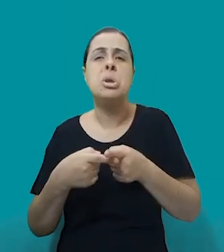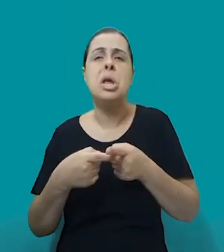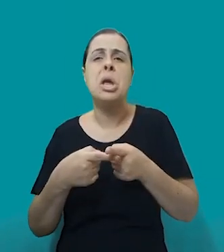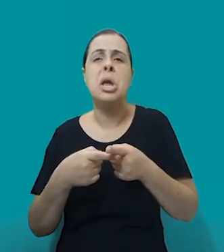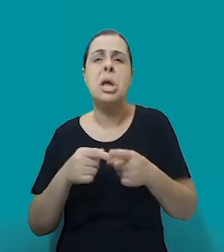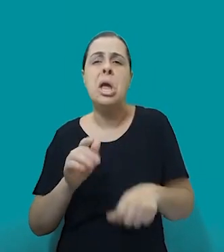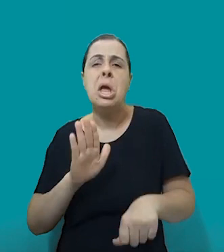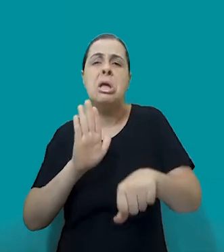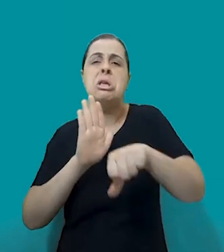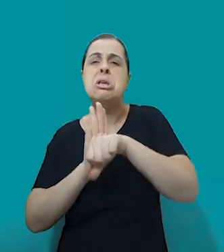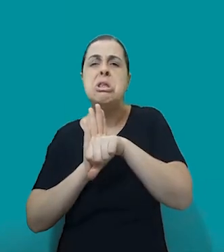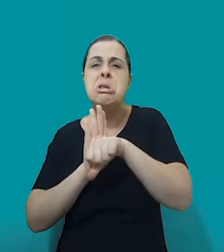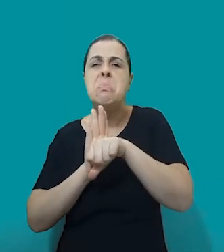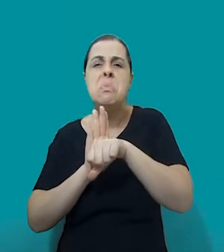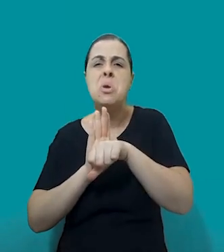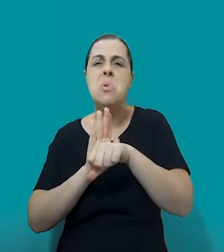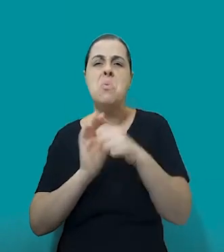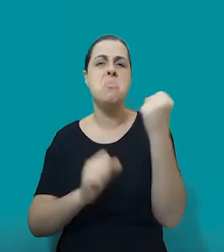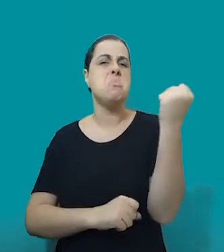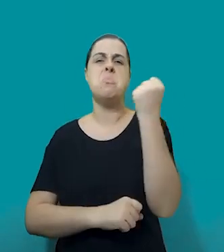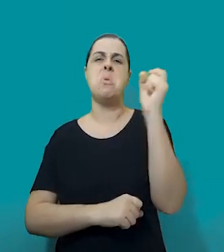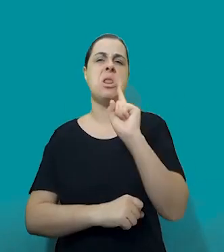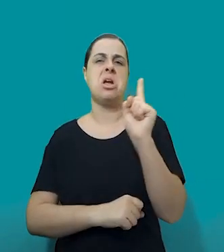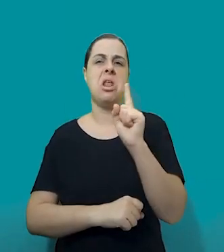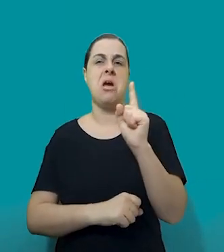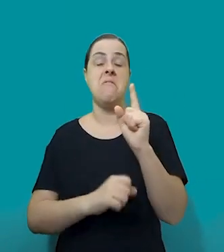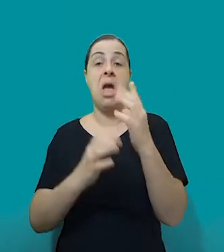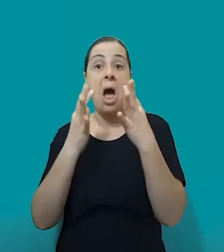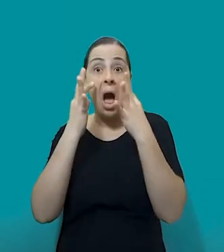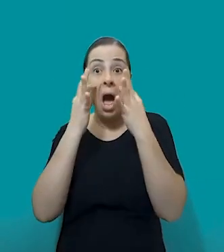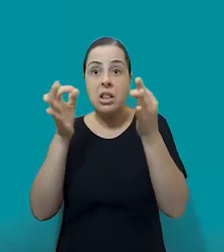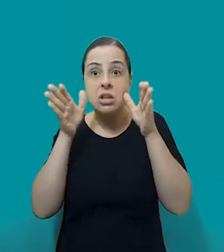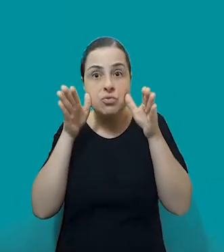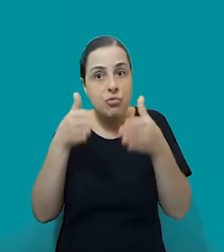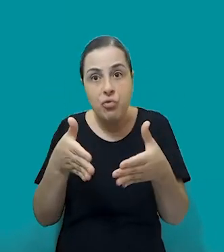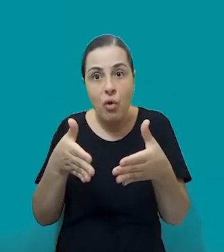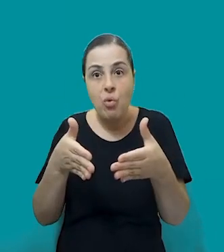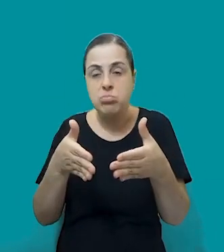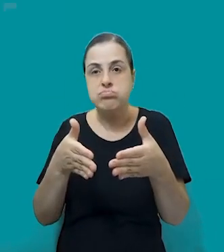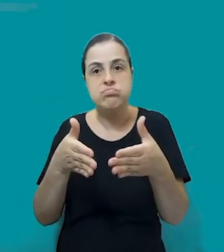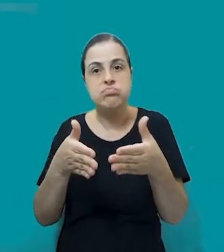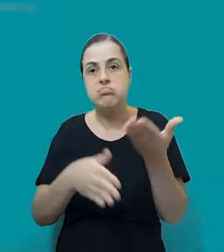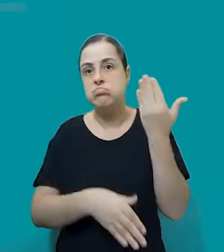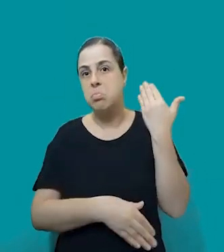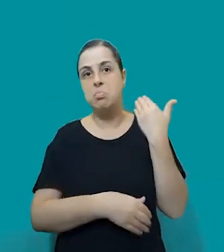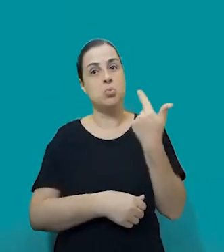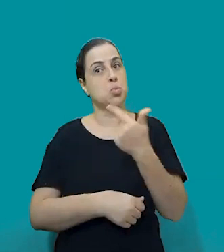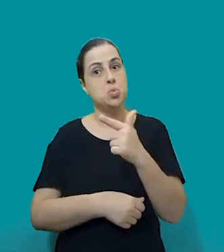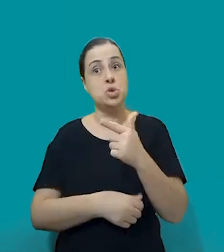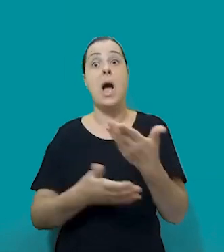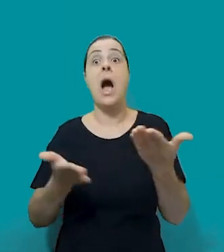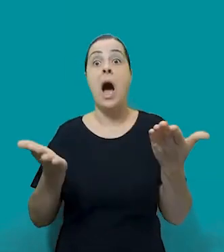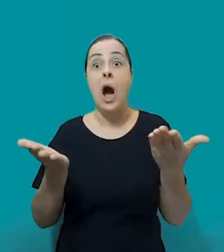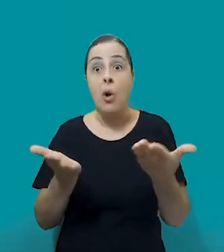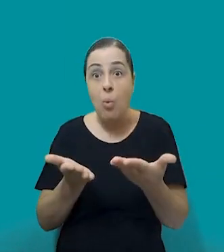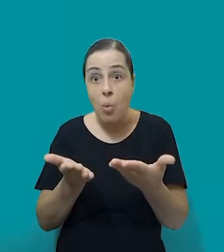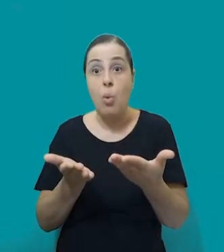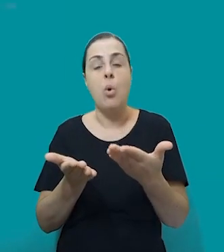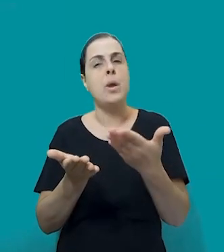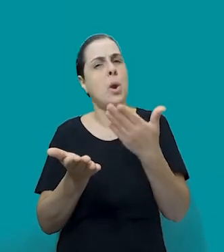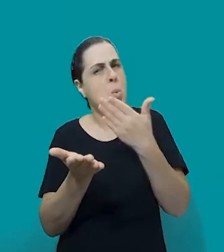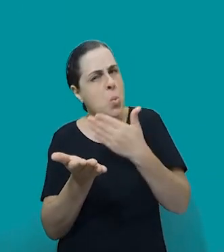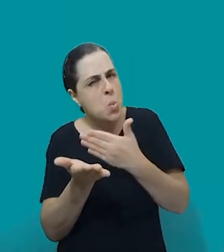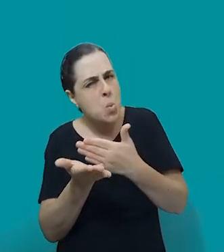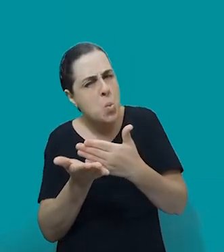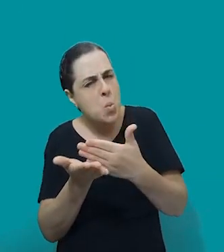menor potencial ofensivo. Então, não se olhava com cautela para esse tipo de violência. E agora, a gente está começando,